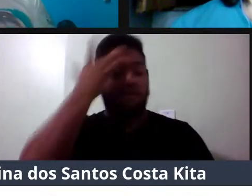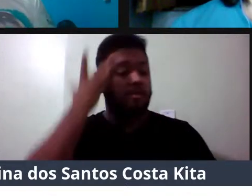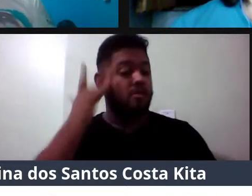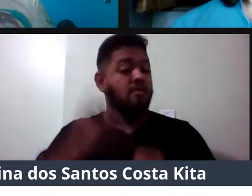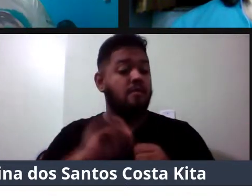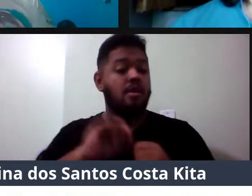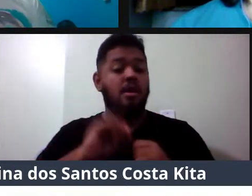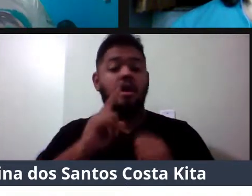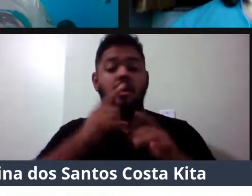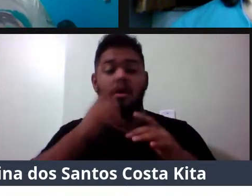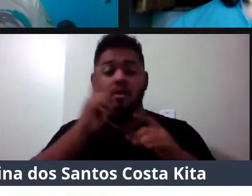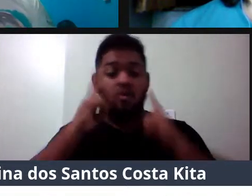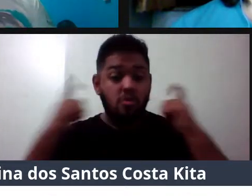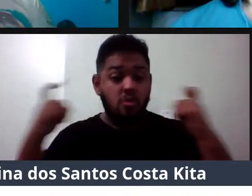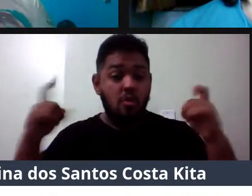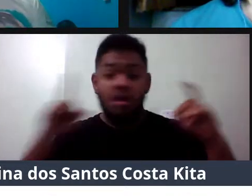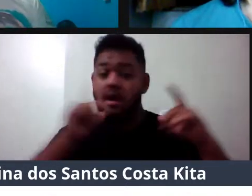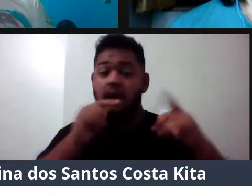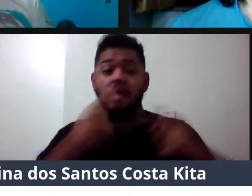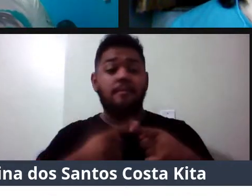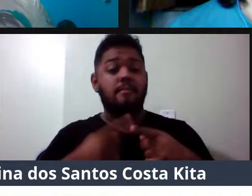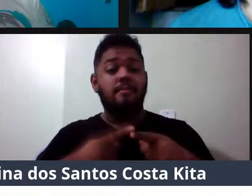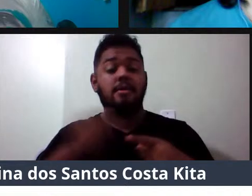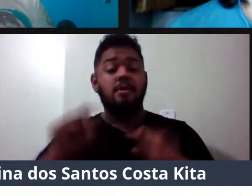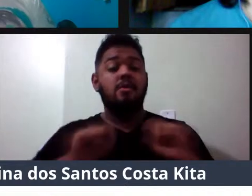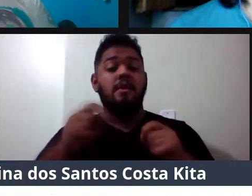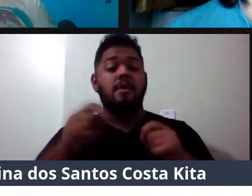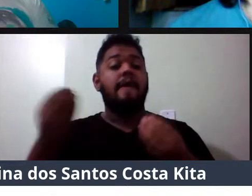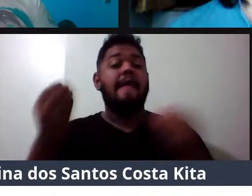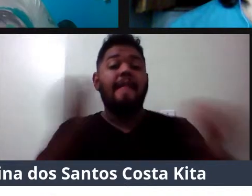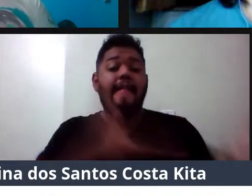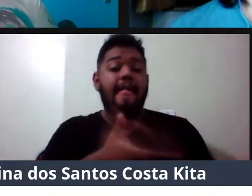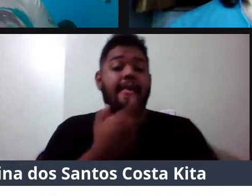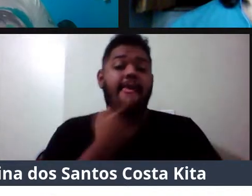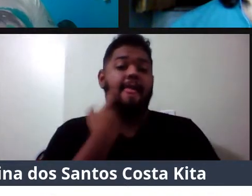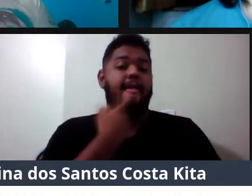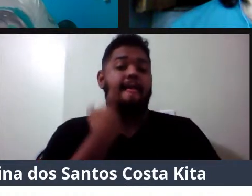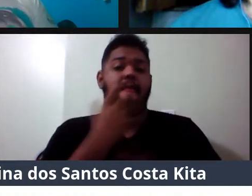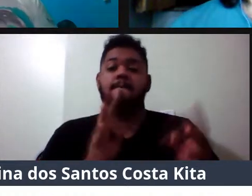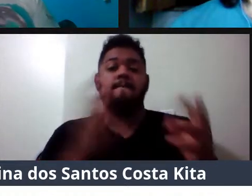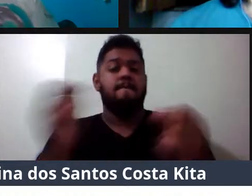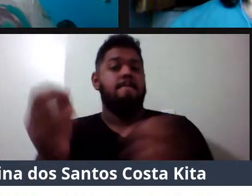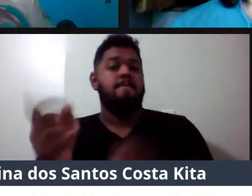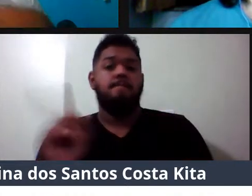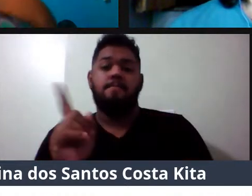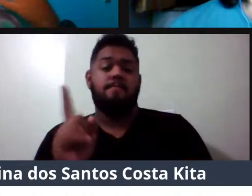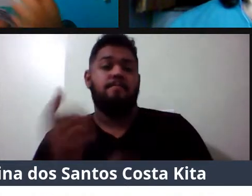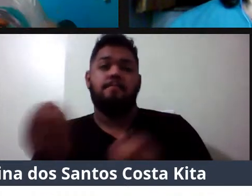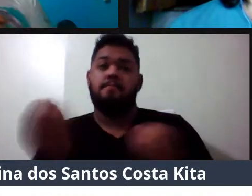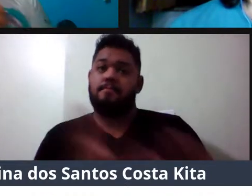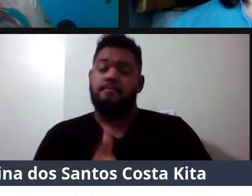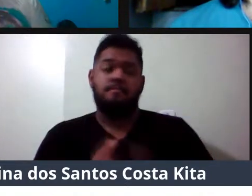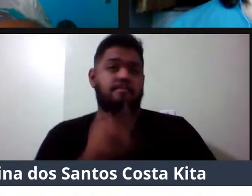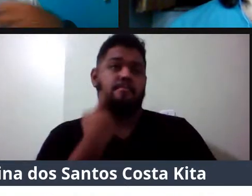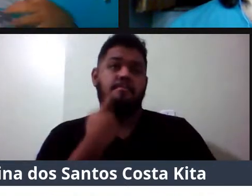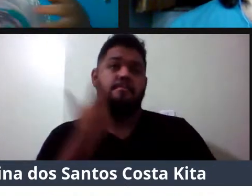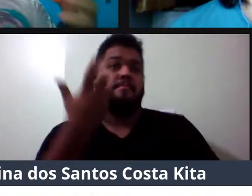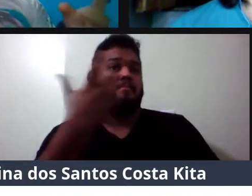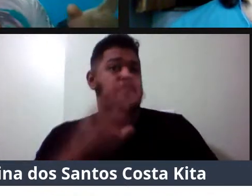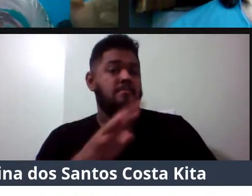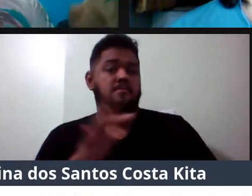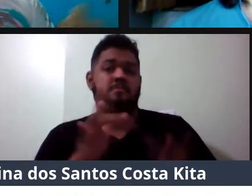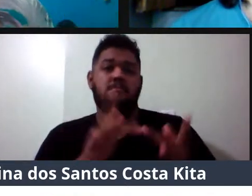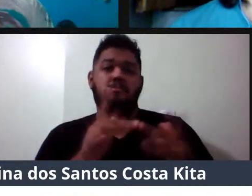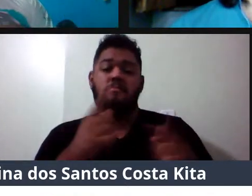vão pensar que estão sendo oferecidos peixes, nem todo mundo está disposto a interagir com o boto, conta da questão da pesca,